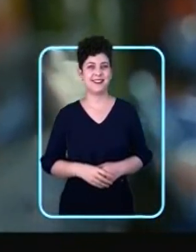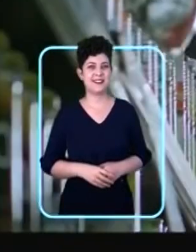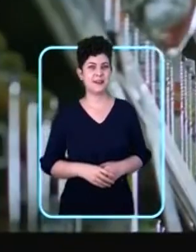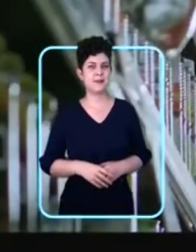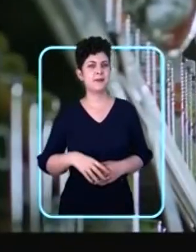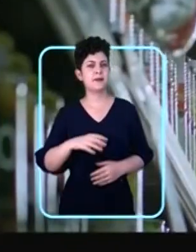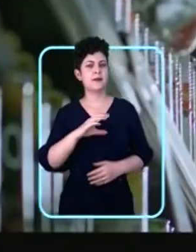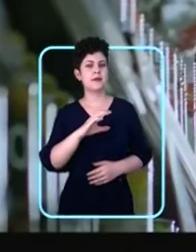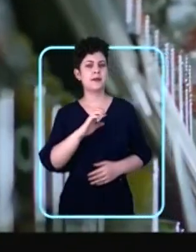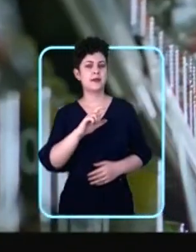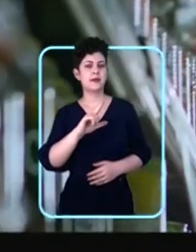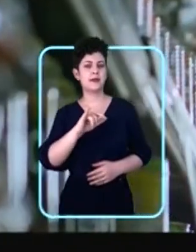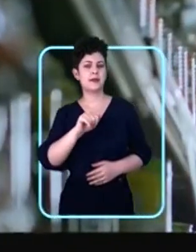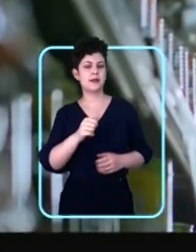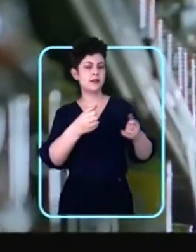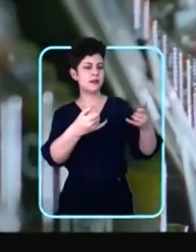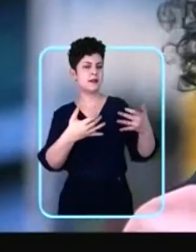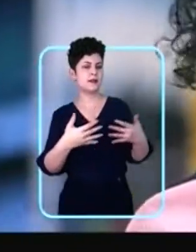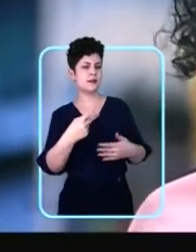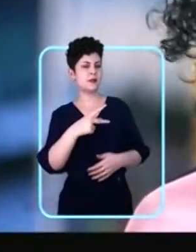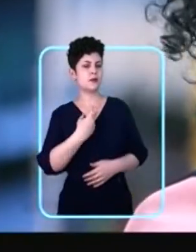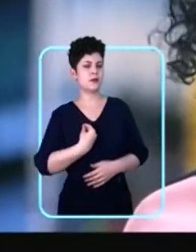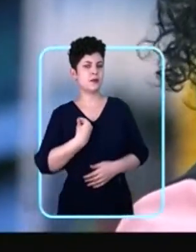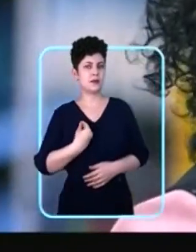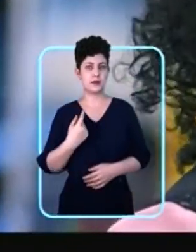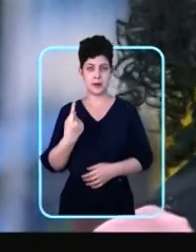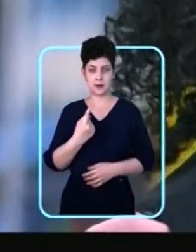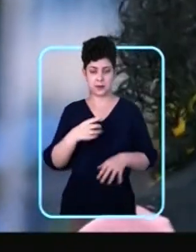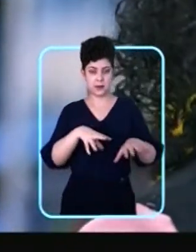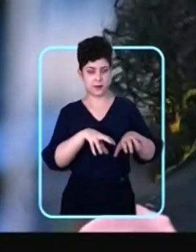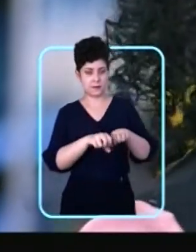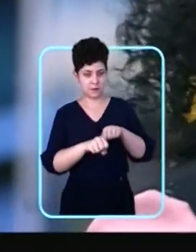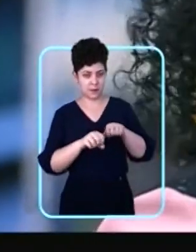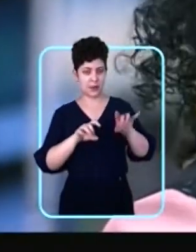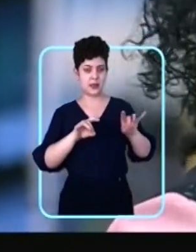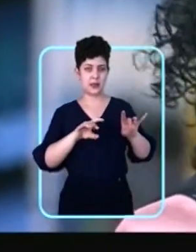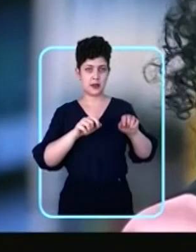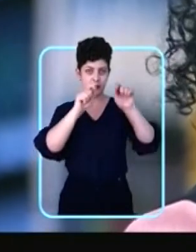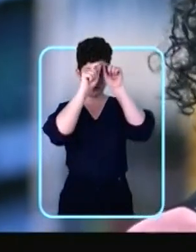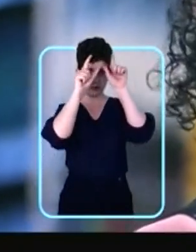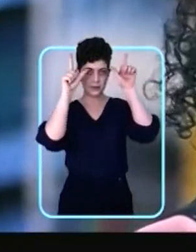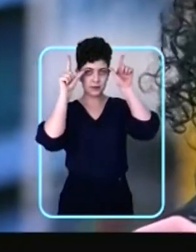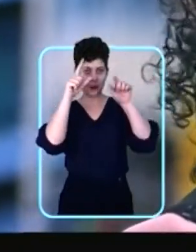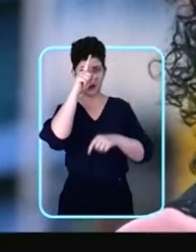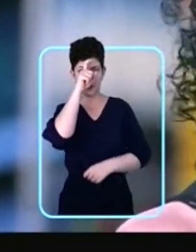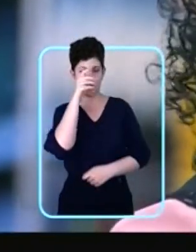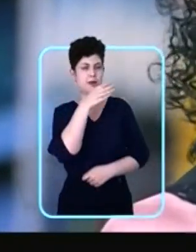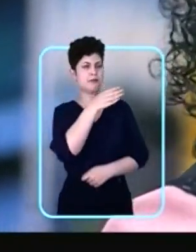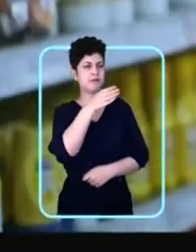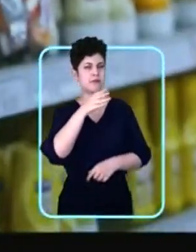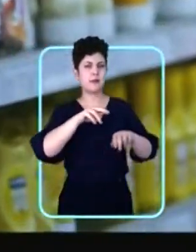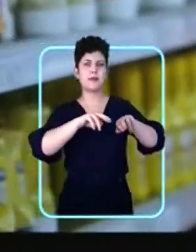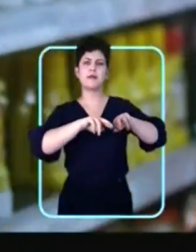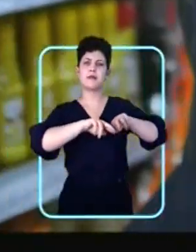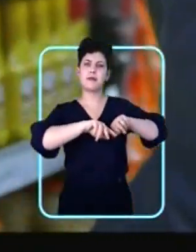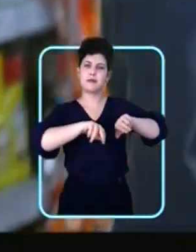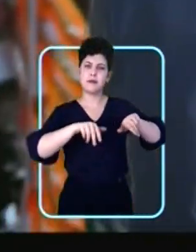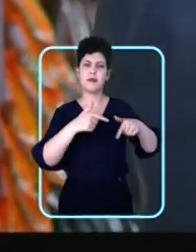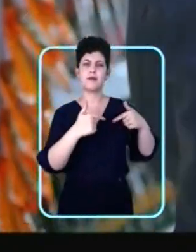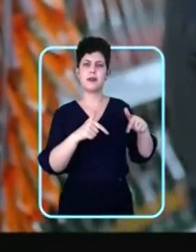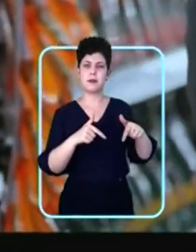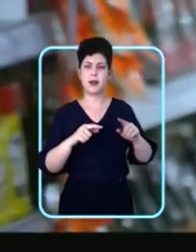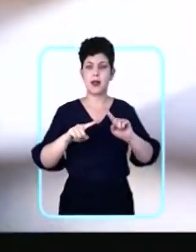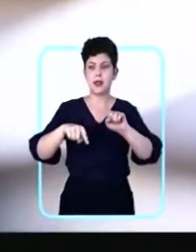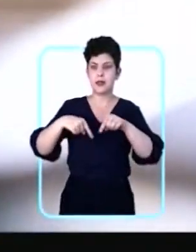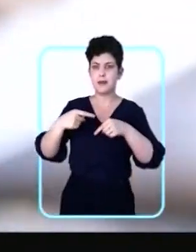Célia, conta pra nós essa história. Primeiro eu fui a técnica de enfermagem, né? Trabalhei em vários hospitais aqui em São Paulo. Resolvi fazer teatro